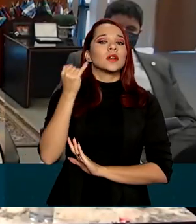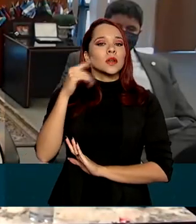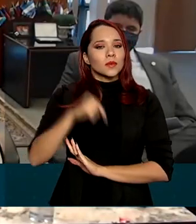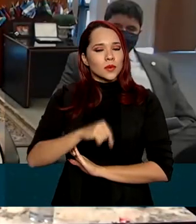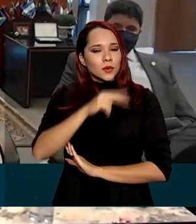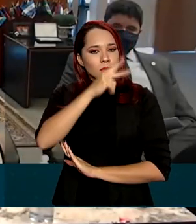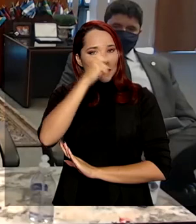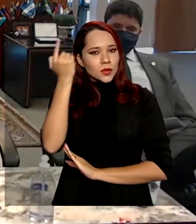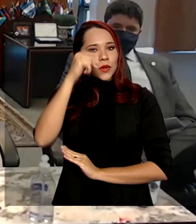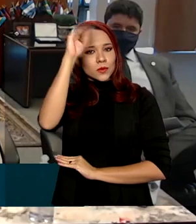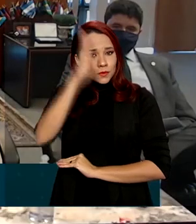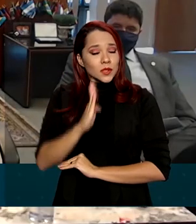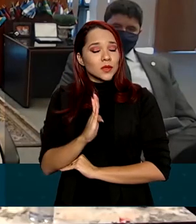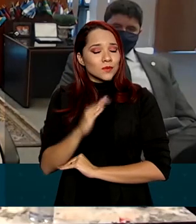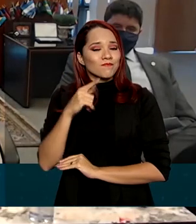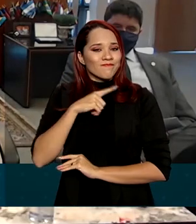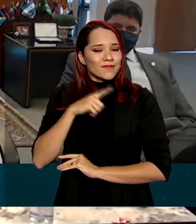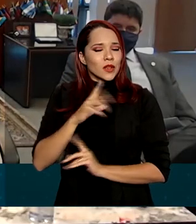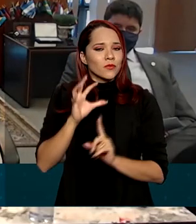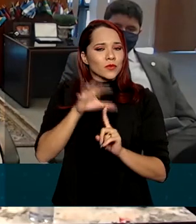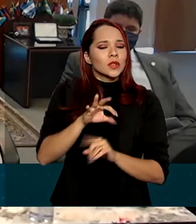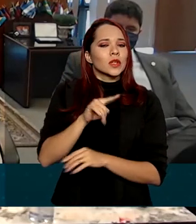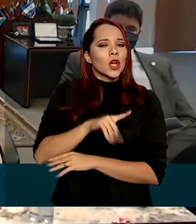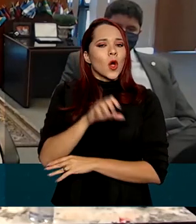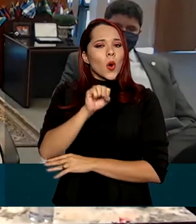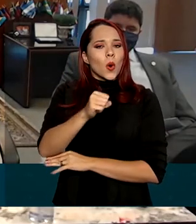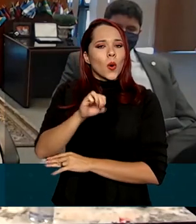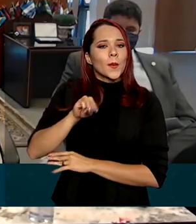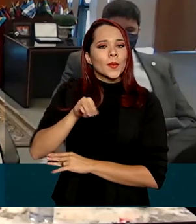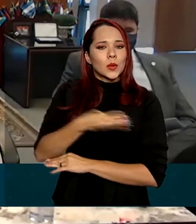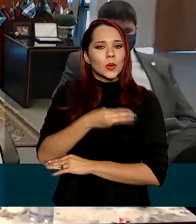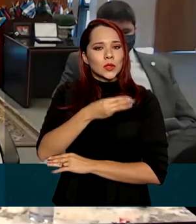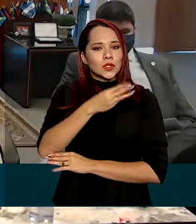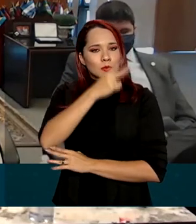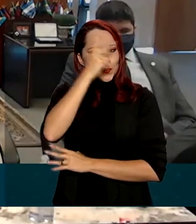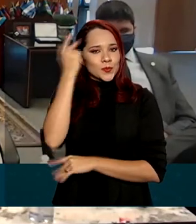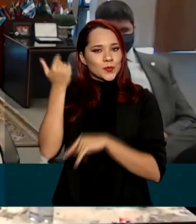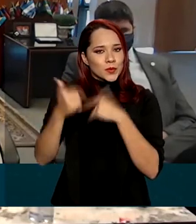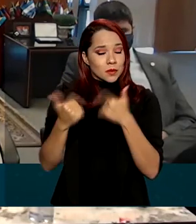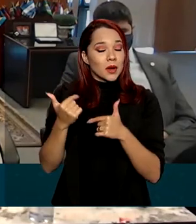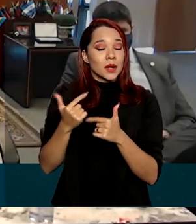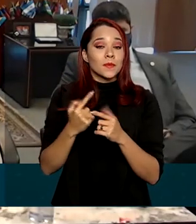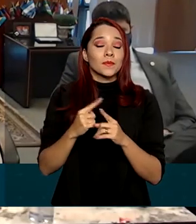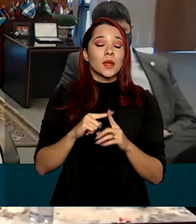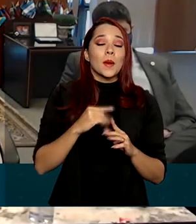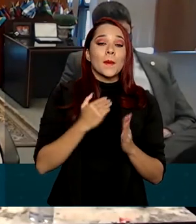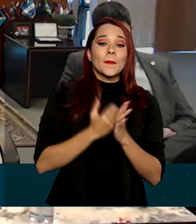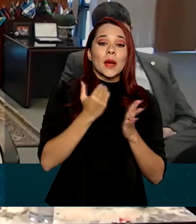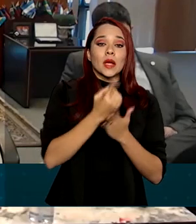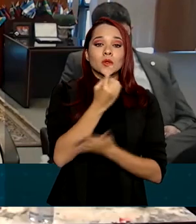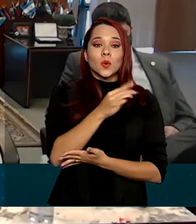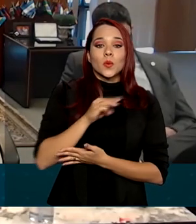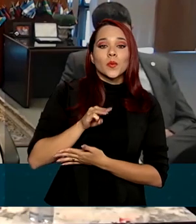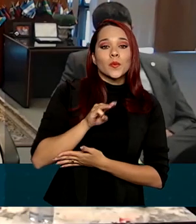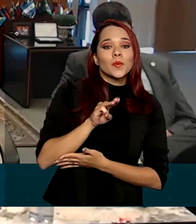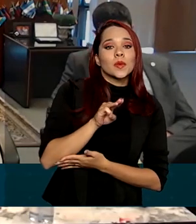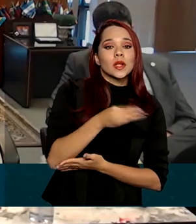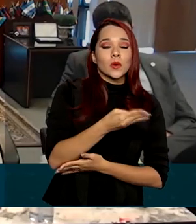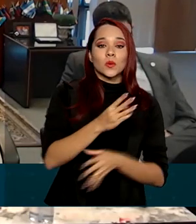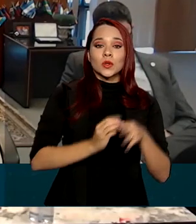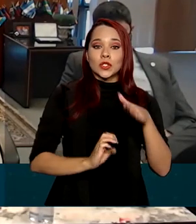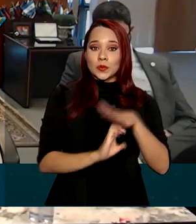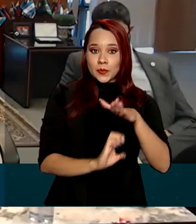para a brasileira. Ele tem atingido 8 milhões de empregados, mais de 1 milhão de empregadores.